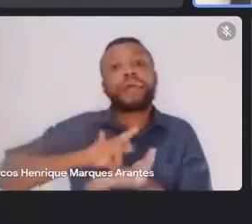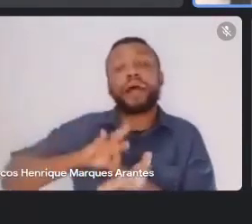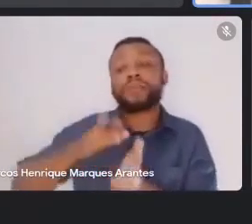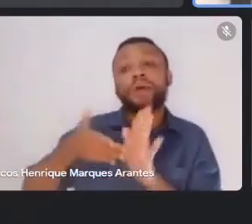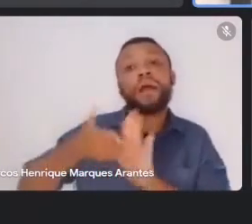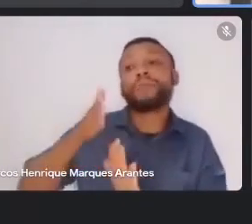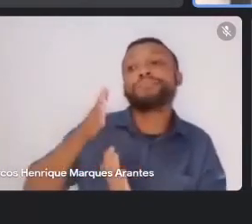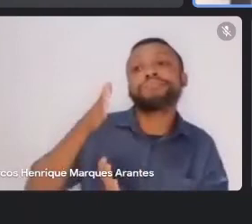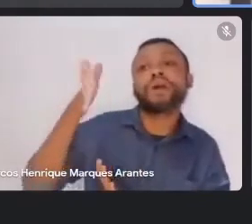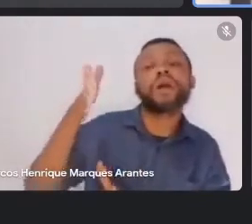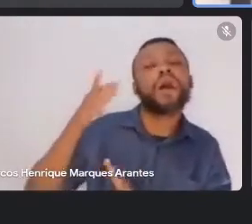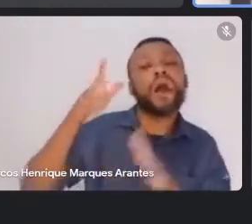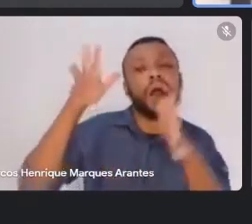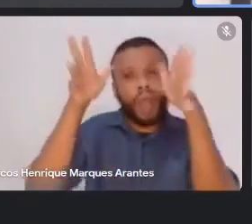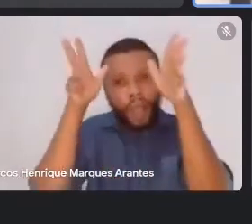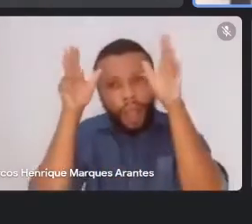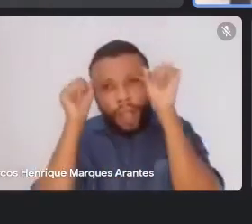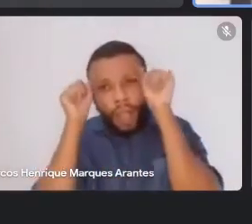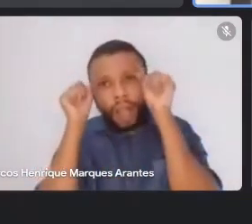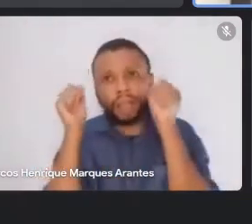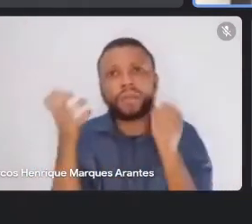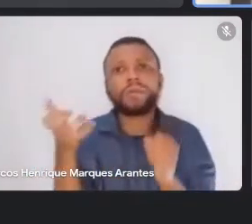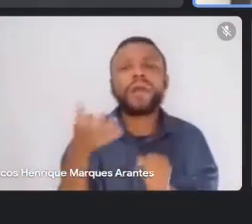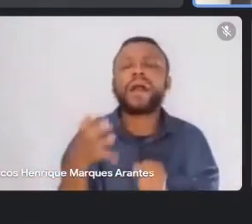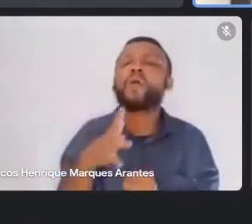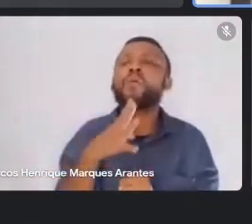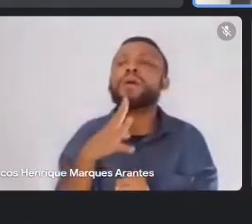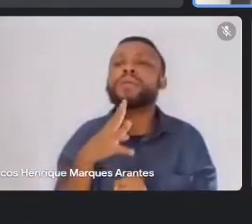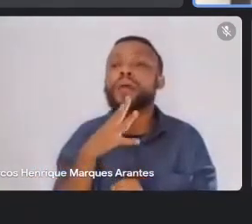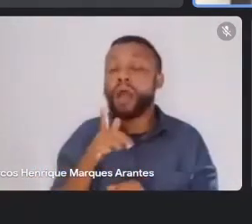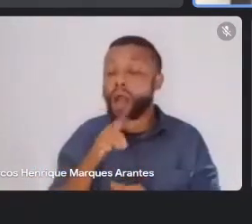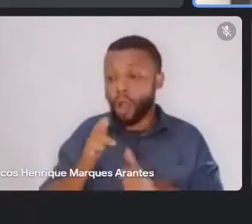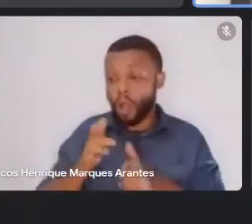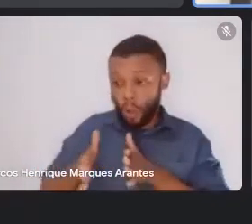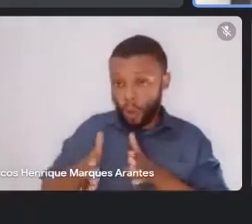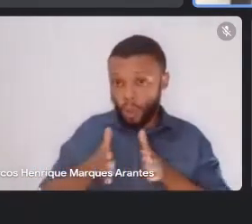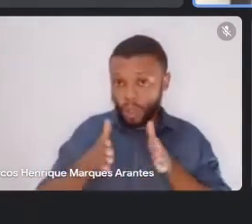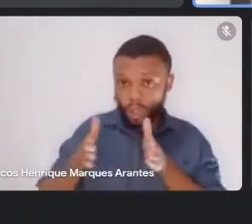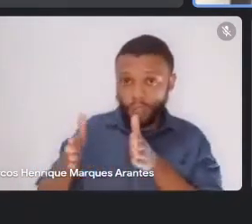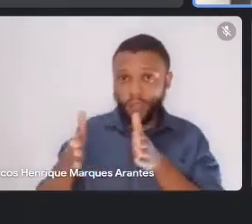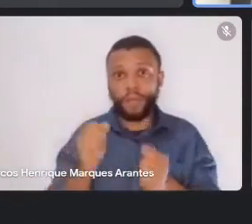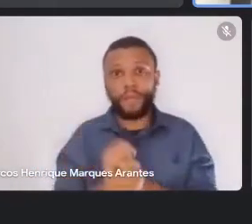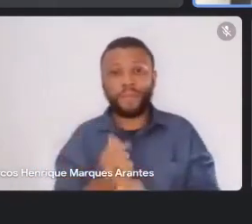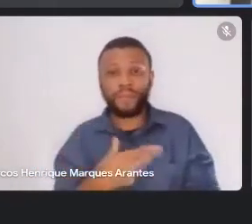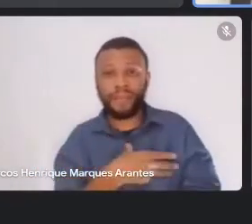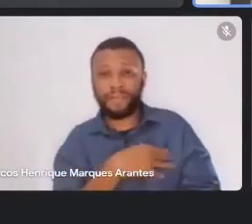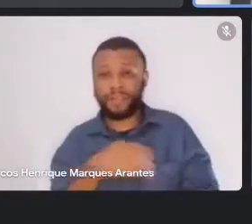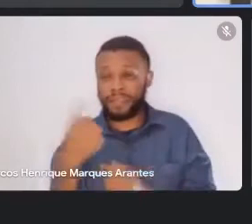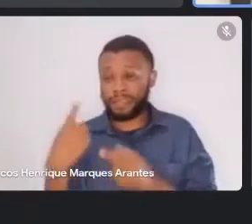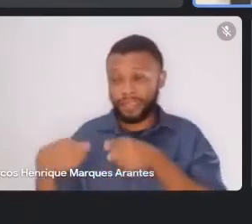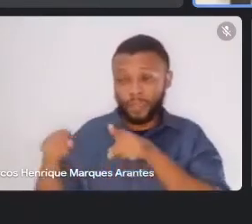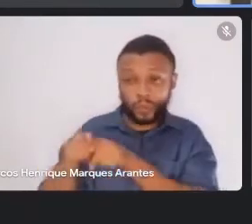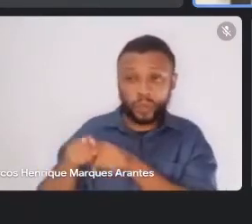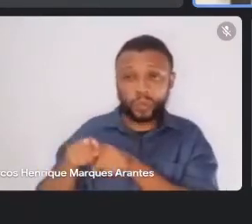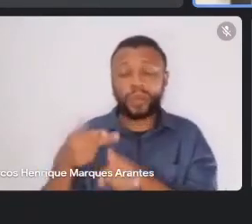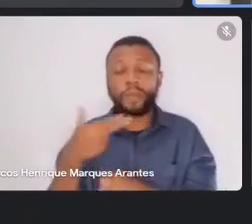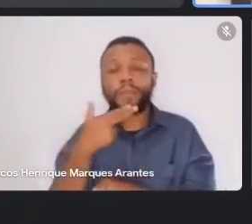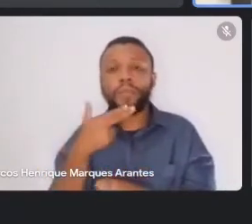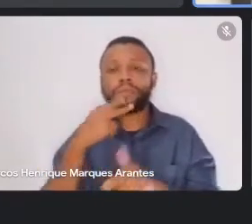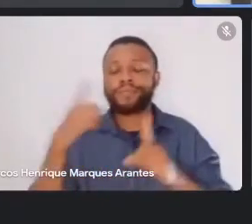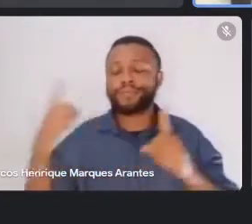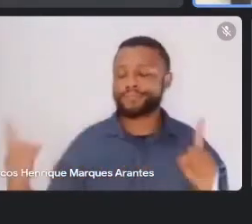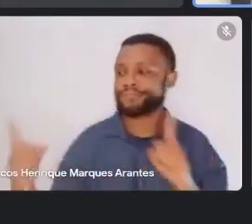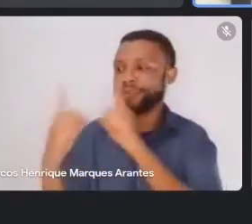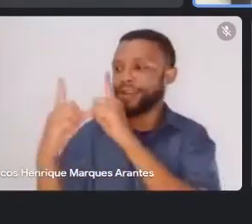Acre. Quero ir lá no Rio Purus. A minha filha está lá com a minha netinha. Eu preciso abraçá-las